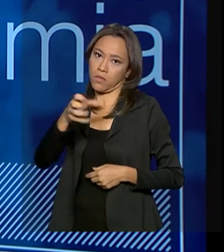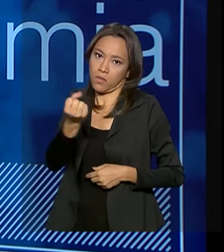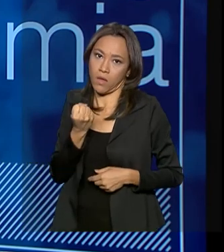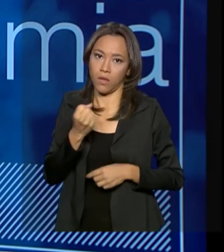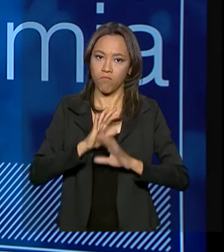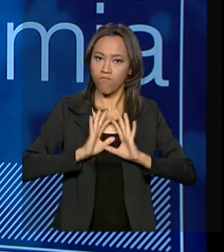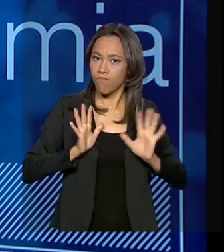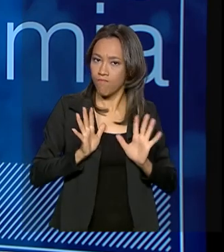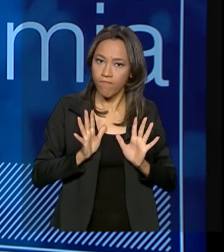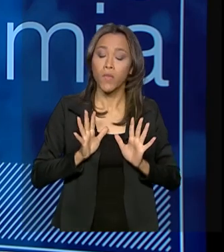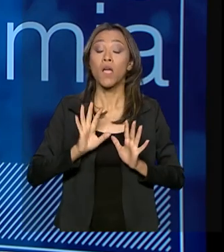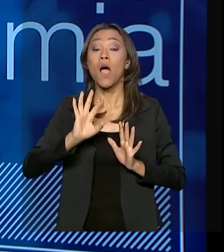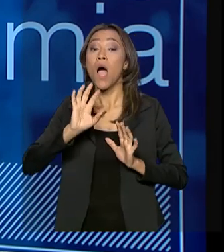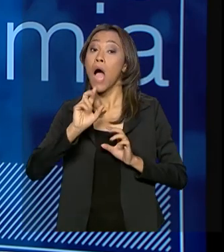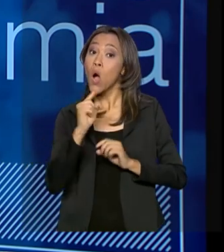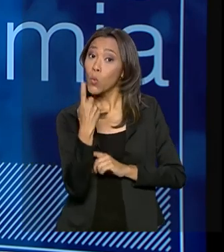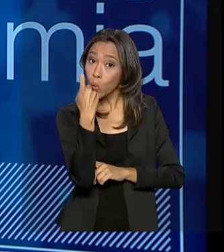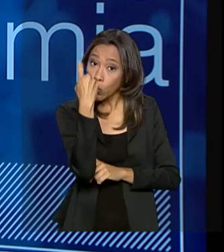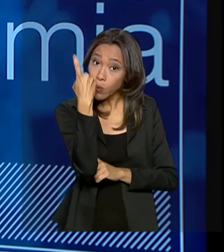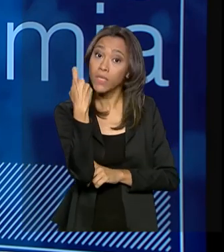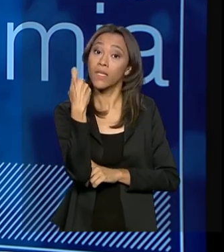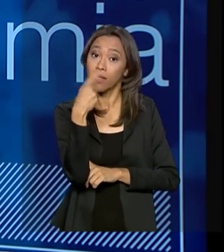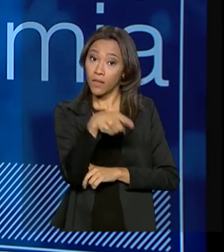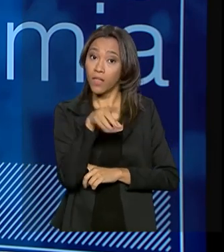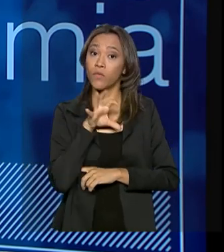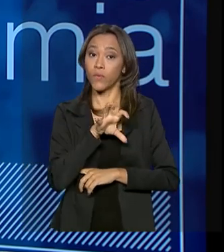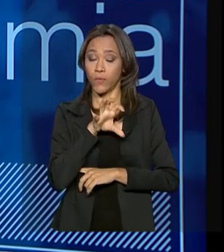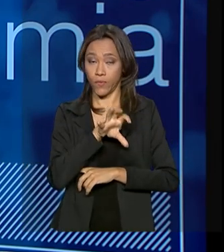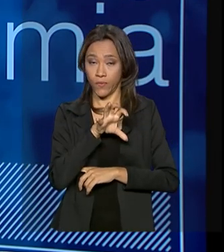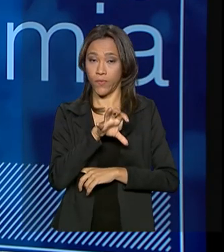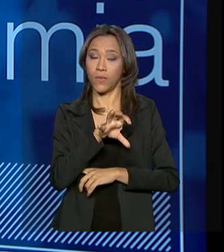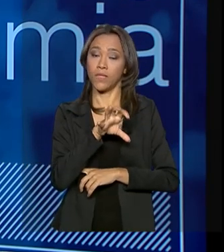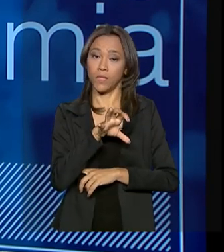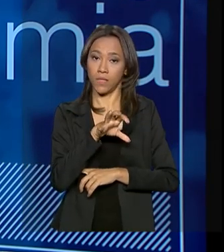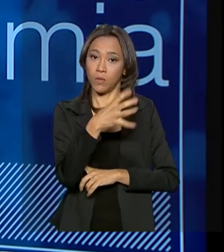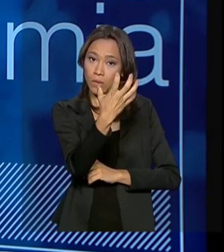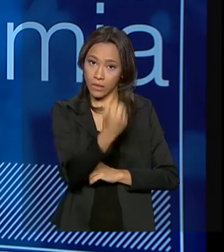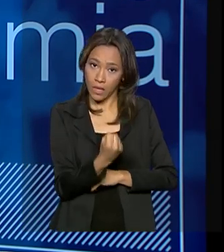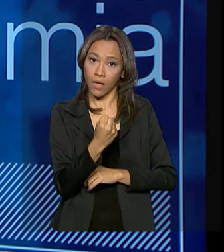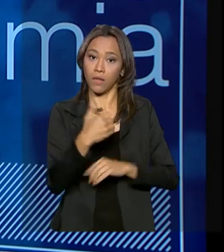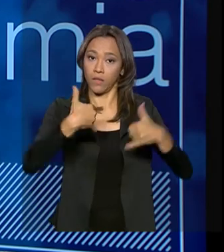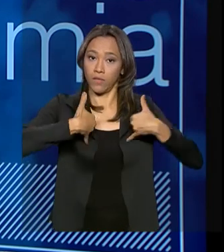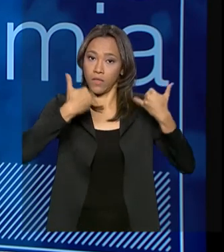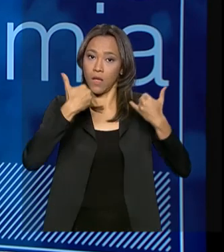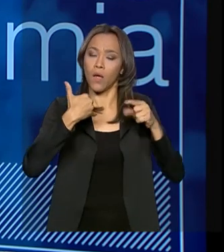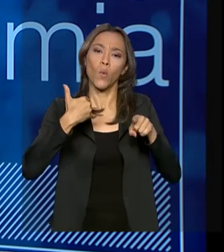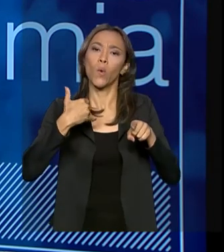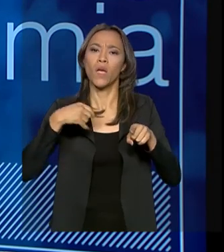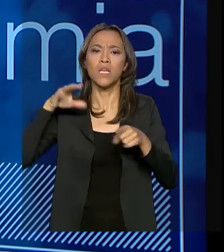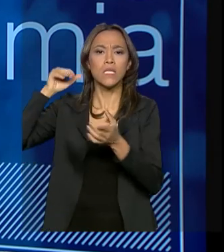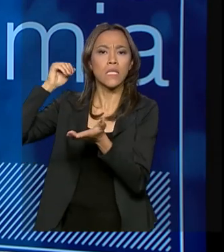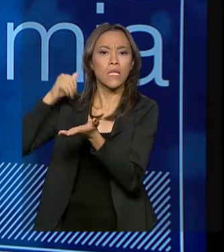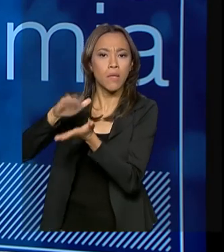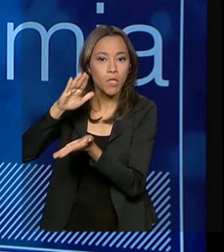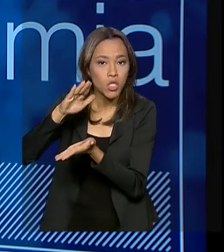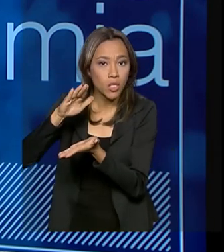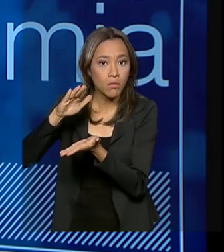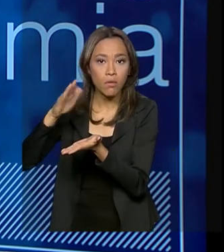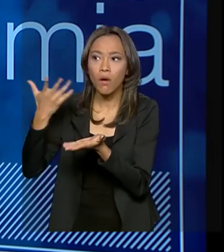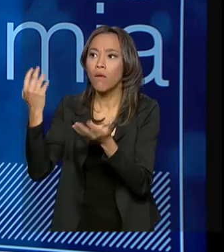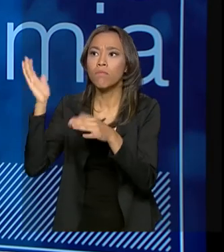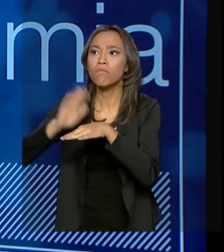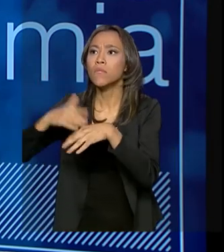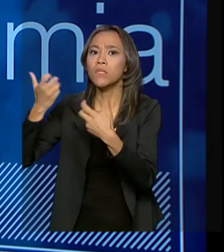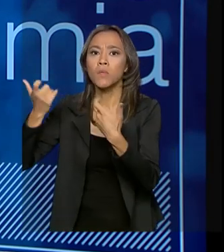questão que só no saque-aniversário é impactada, que não é no saque-imediato, é foi demitido sem justa